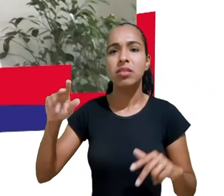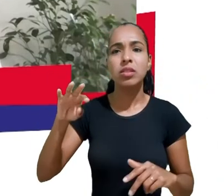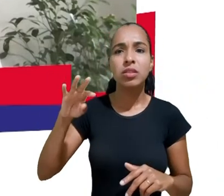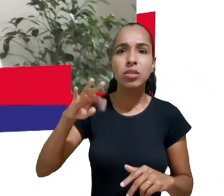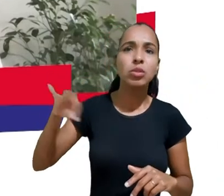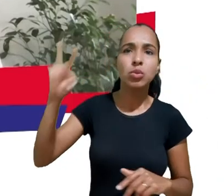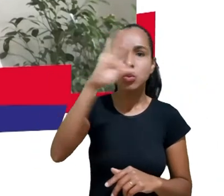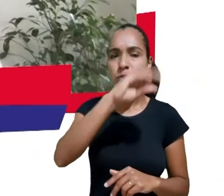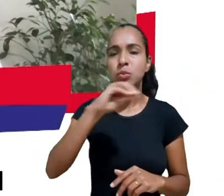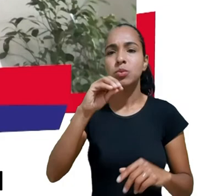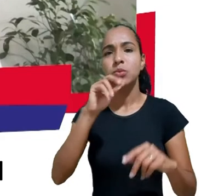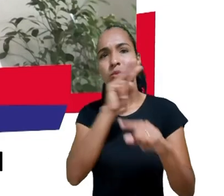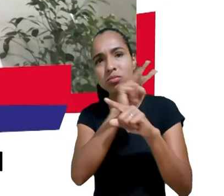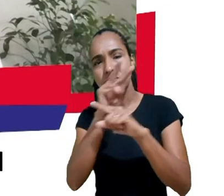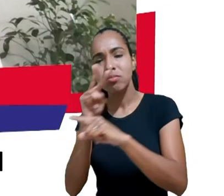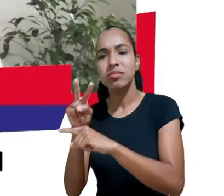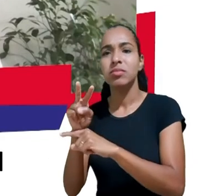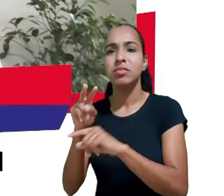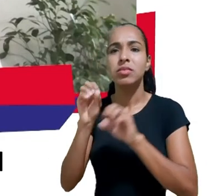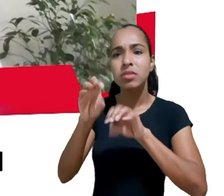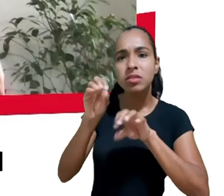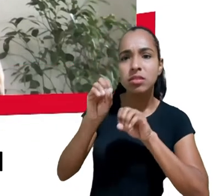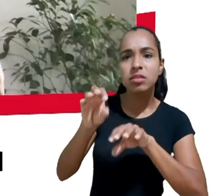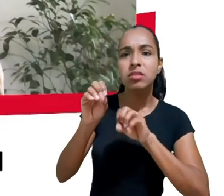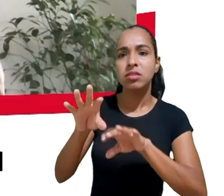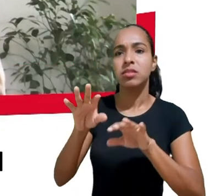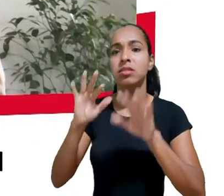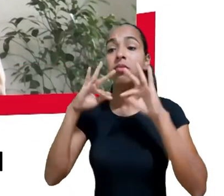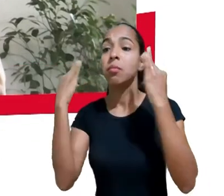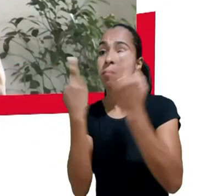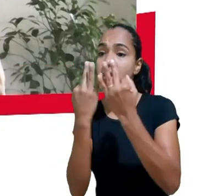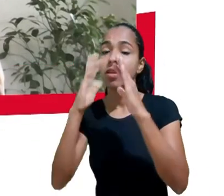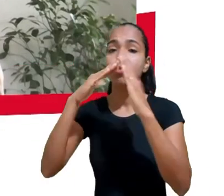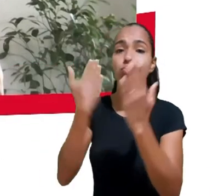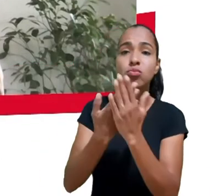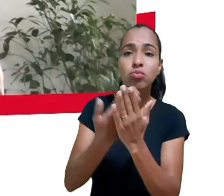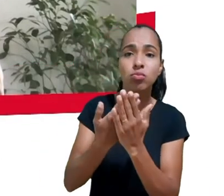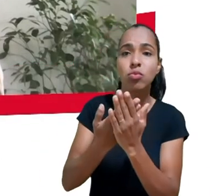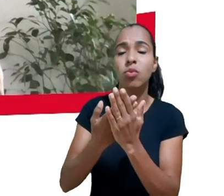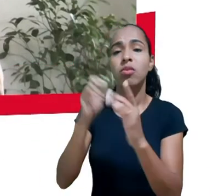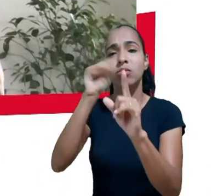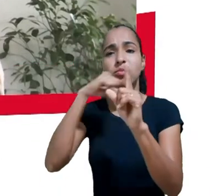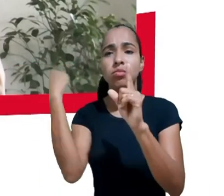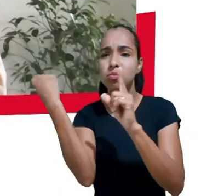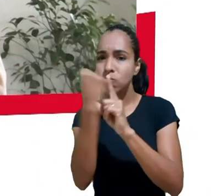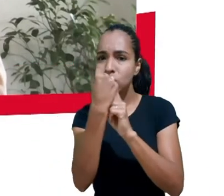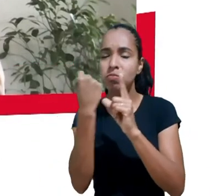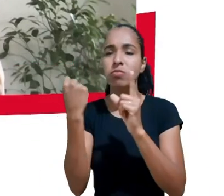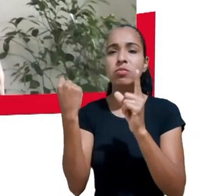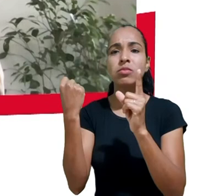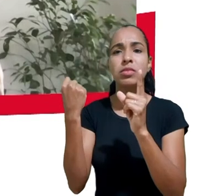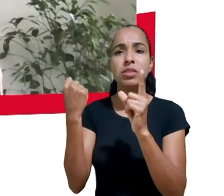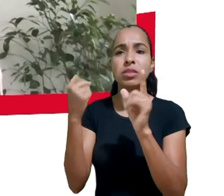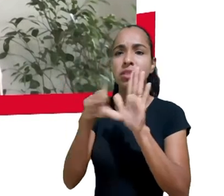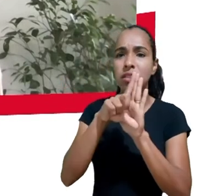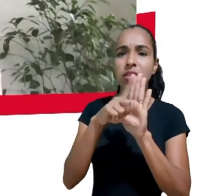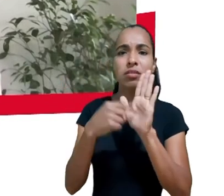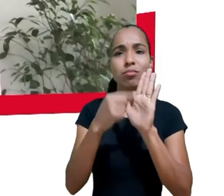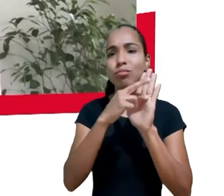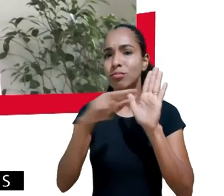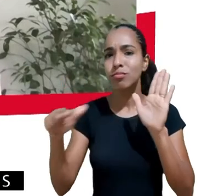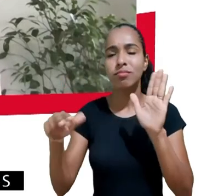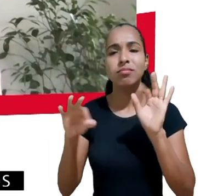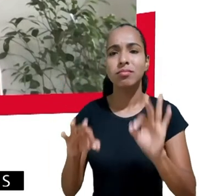a educação as famílias as escolas e a sociedade com as normas sociais de forma que nós tenhamos uma internet que seja um